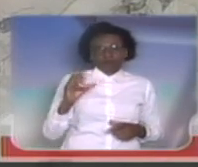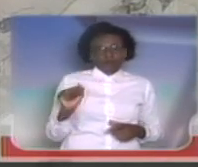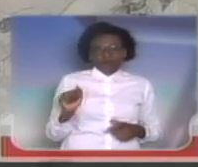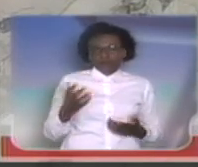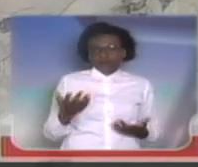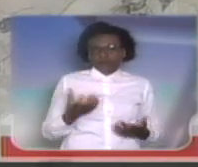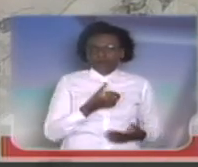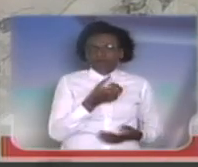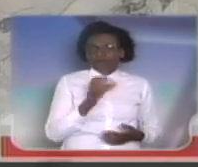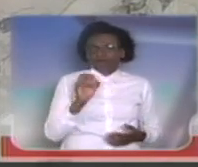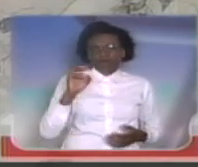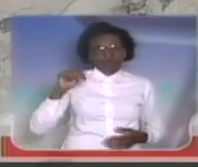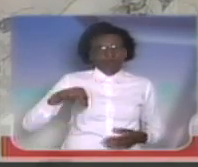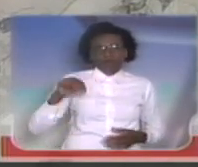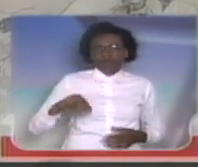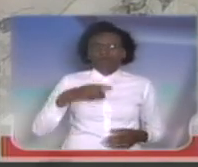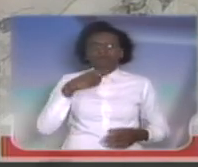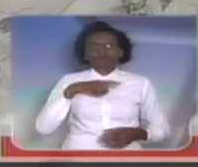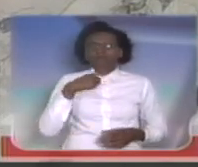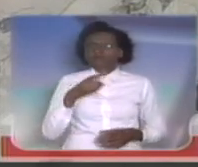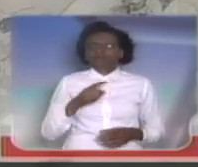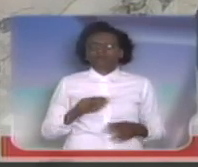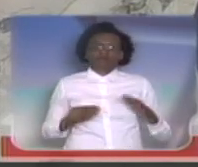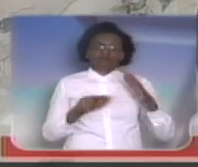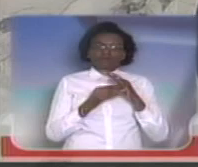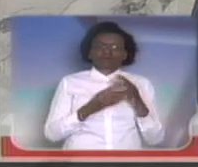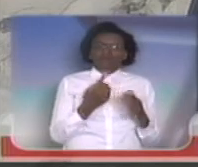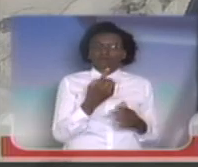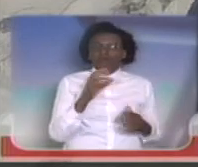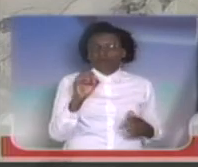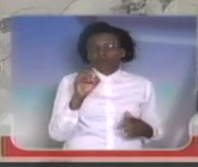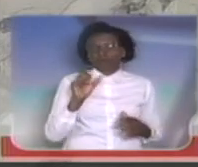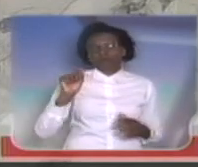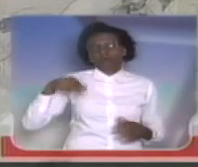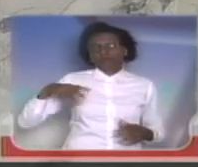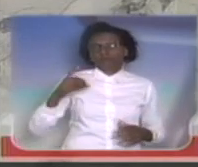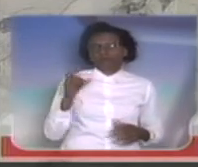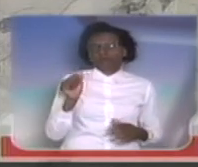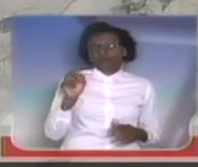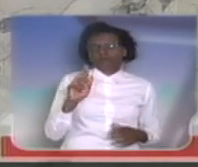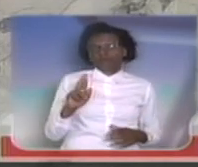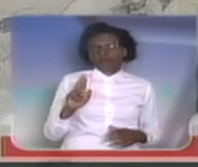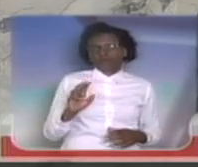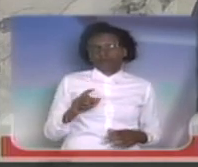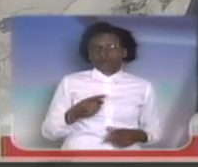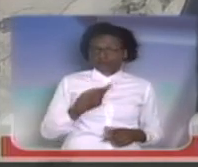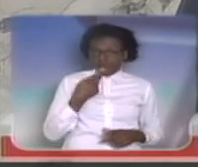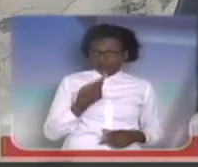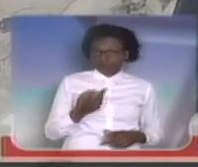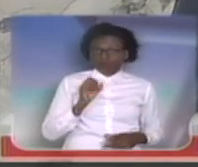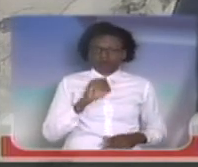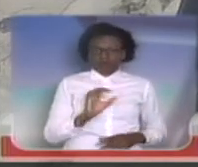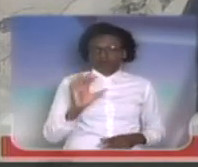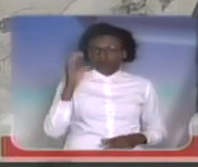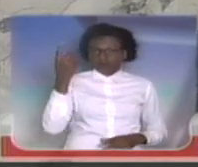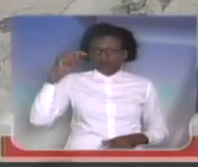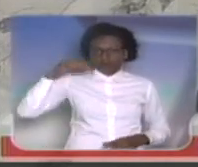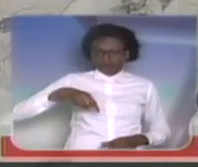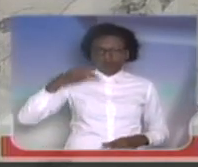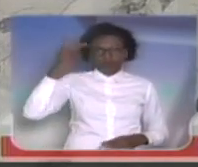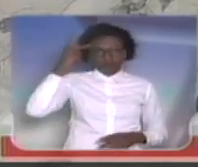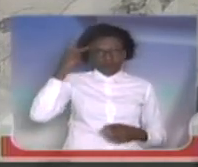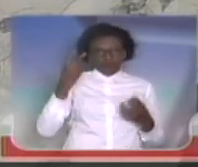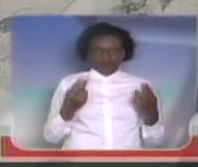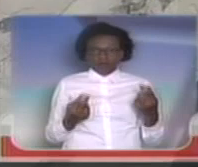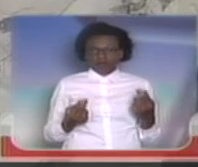vezes, nem chegando no décimo andar. Olha que situação complicada. E me falou mais, se ocorrer um incêndio dessa capacidade em São Paulo, dessa